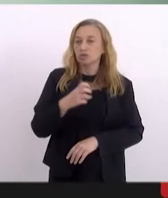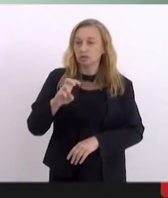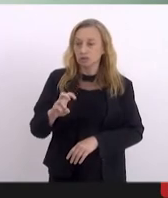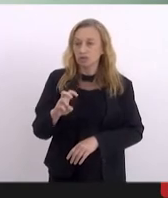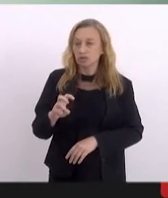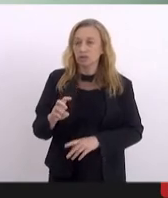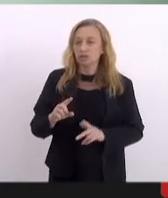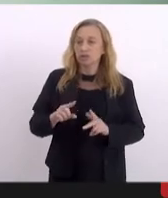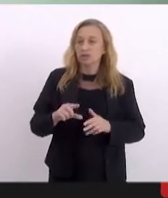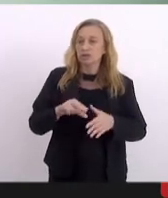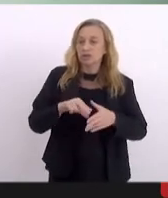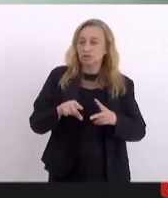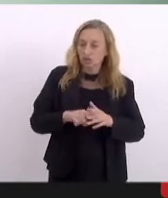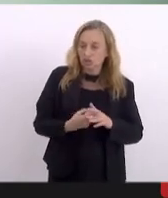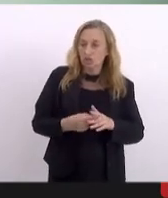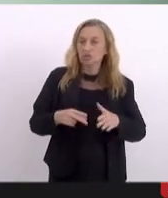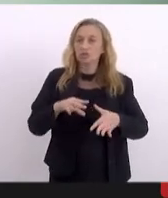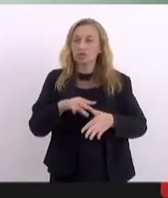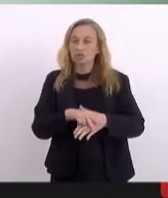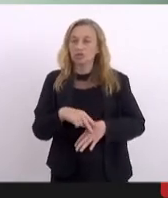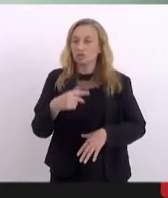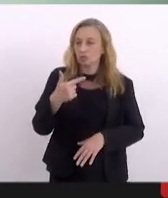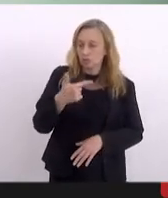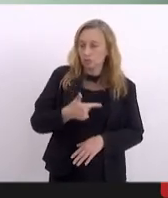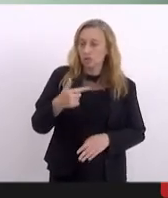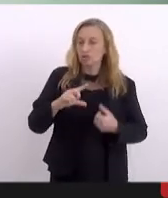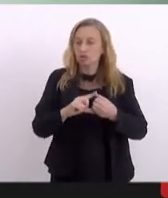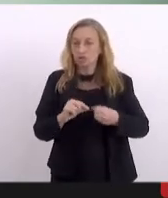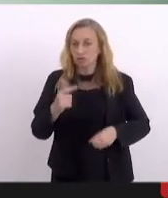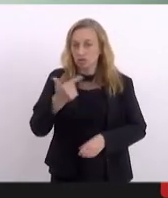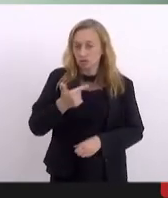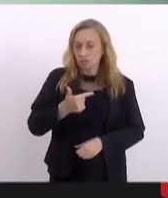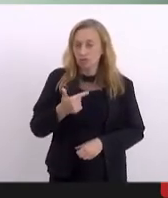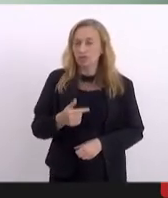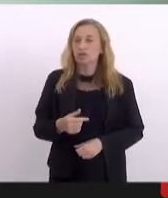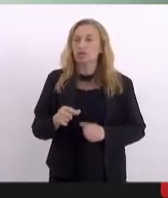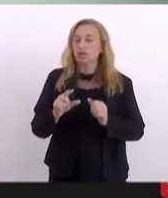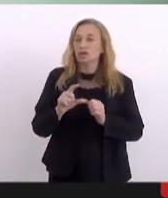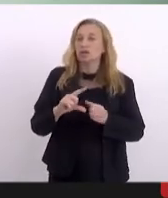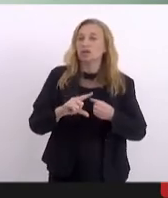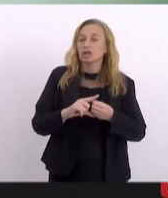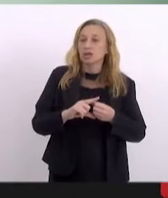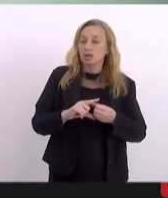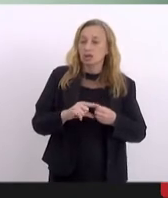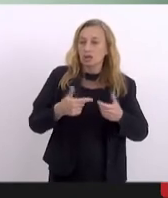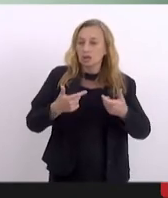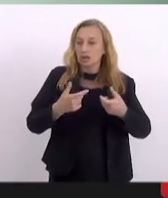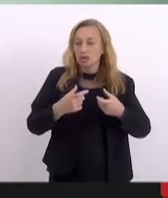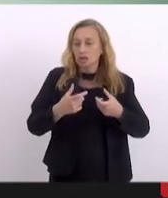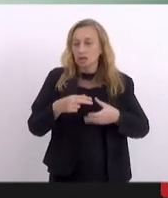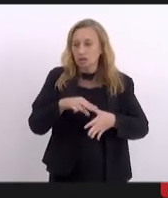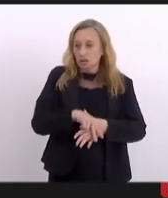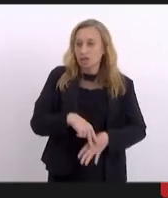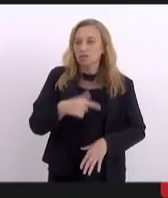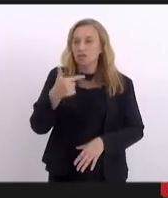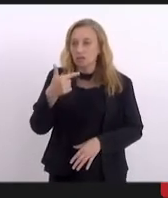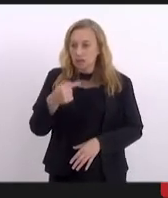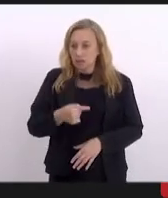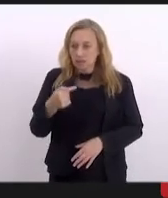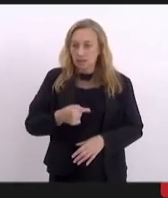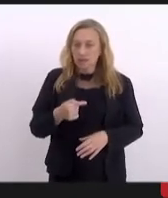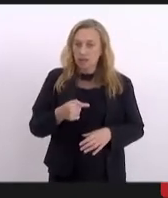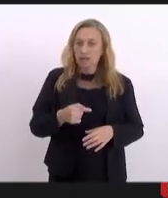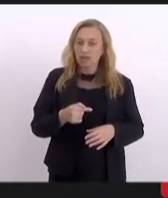inciso dois e o inciso sete do artigo segundo. Inciso sete. Garantir a higienização de veículos e